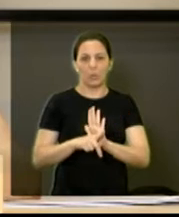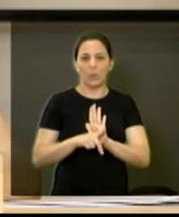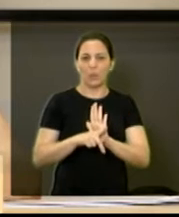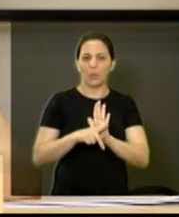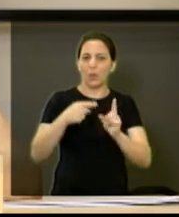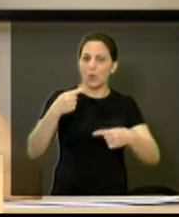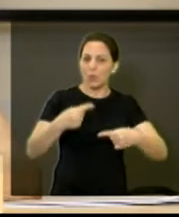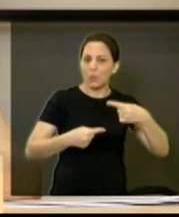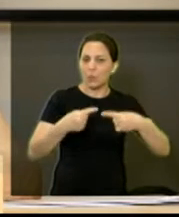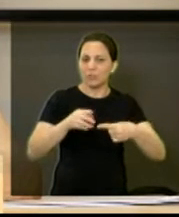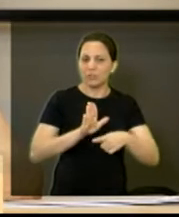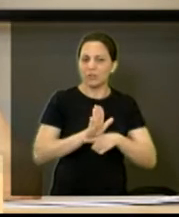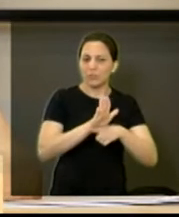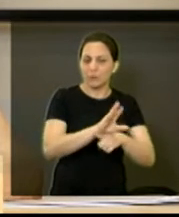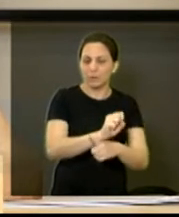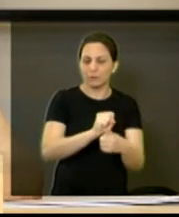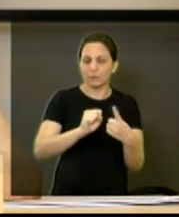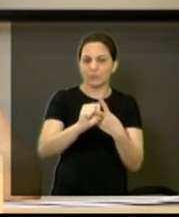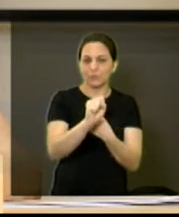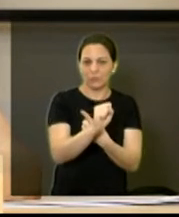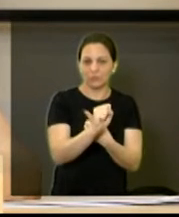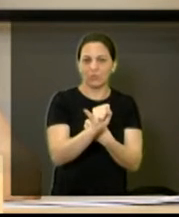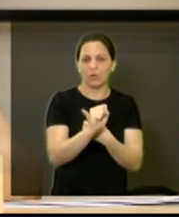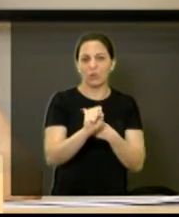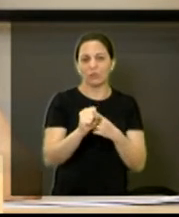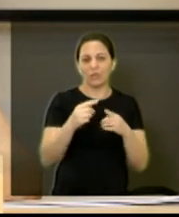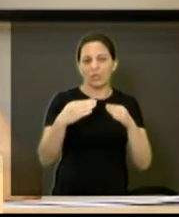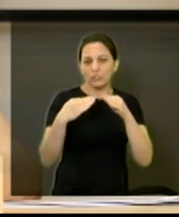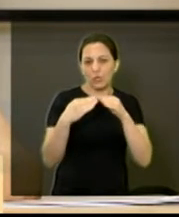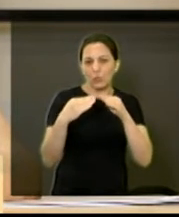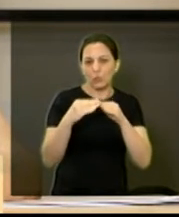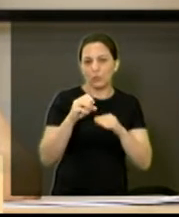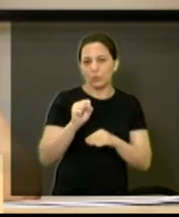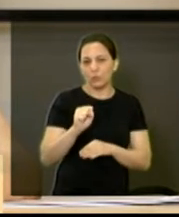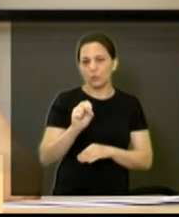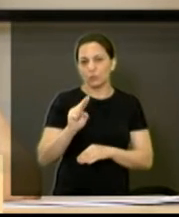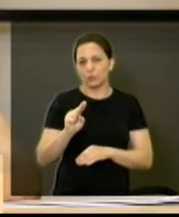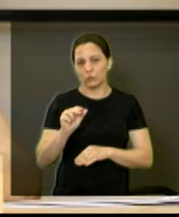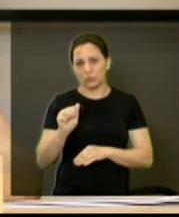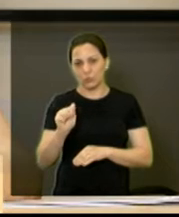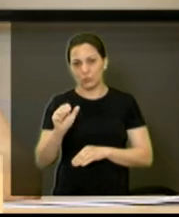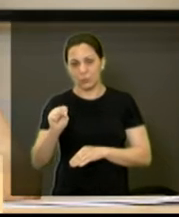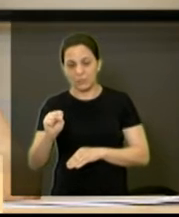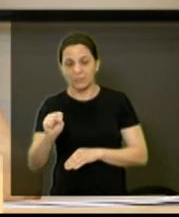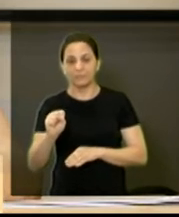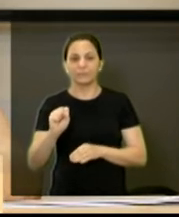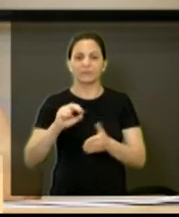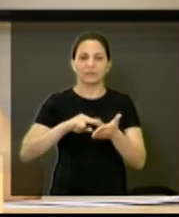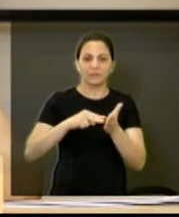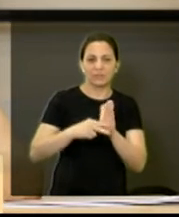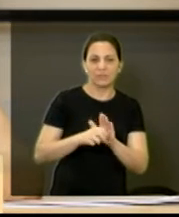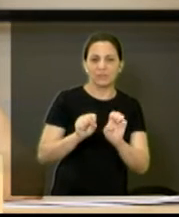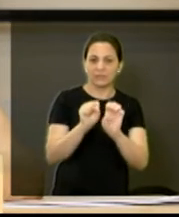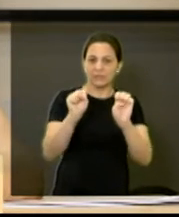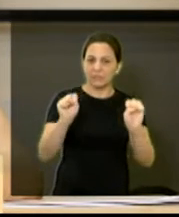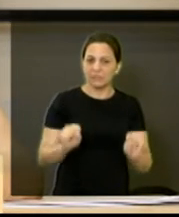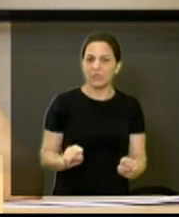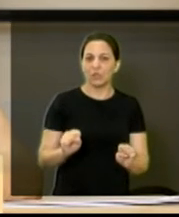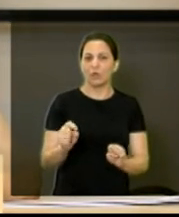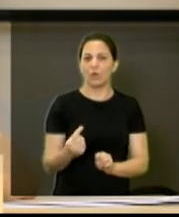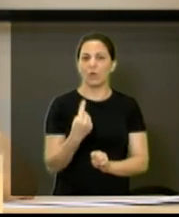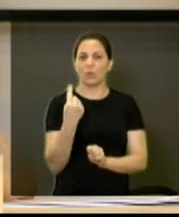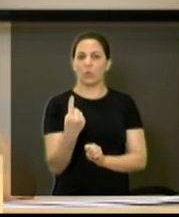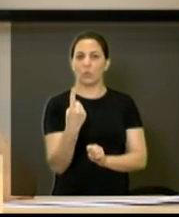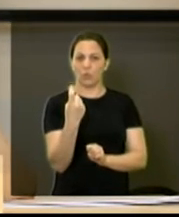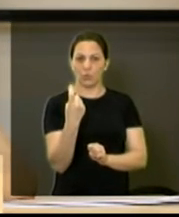da assistência social, de acordo com o SUAS, que é o Sistema Único de Assistência Social. Então, nós temos